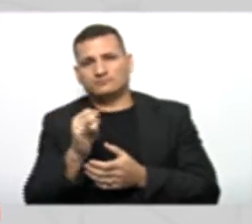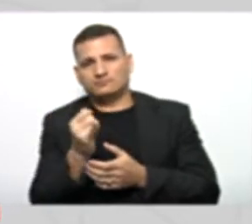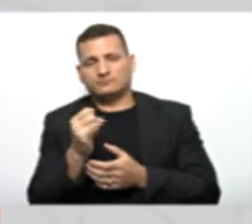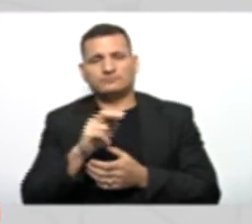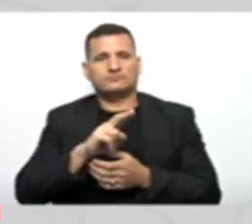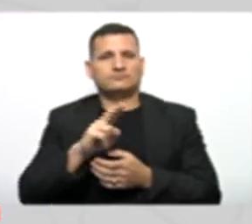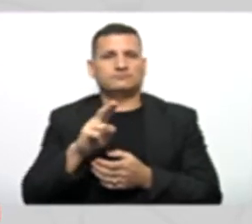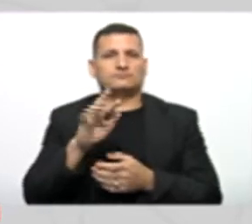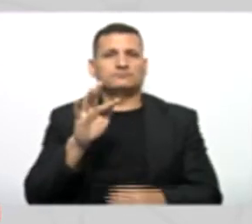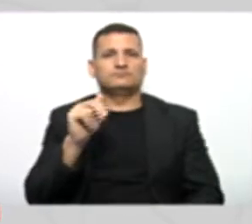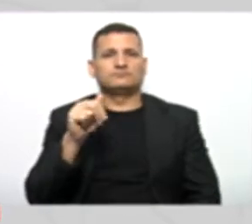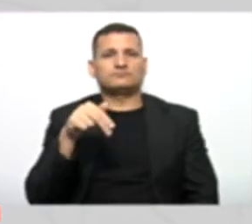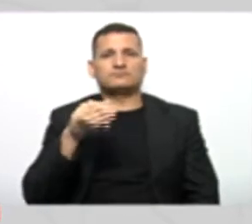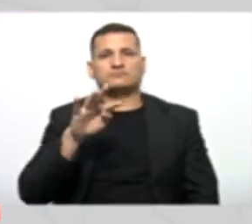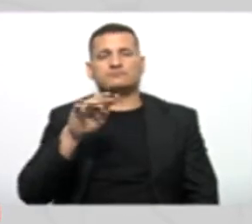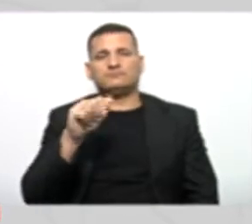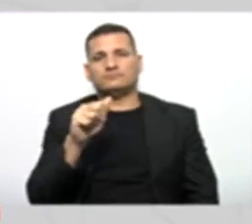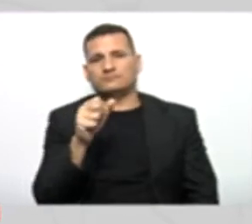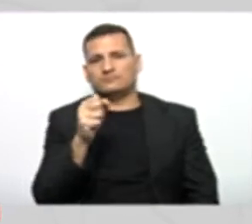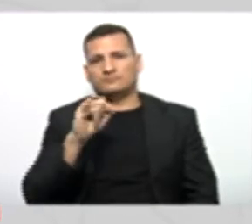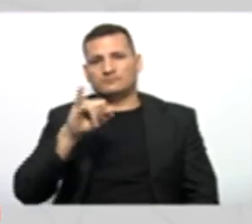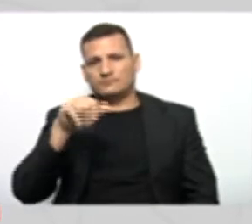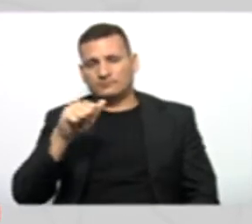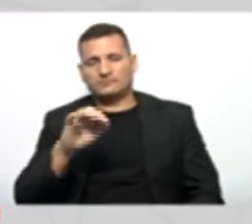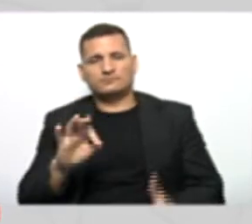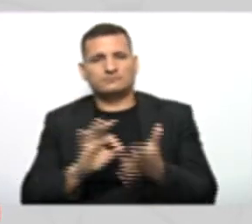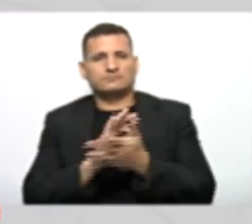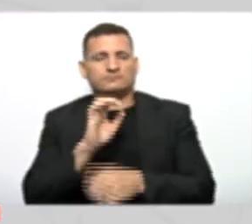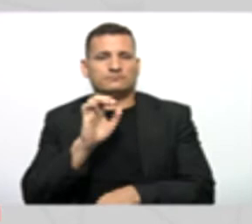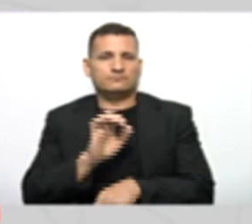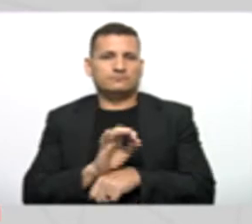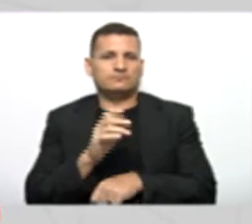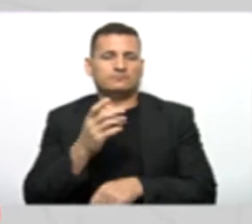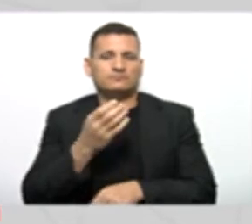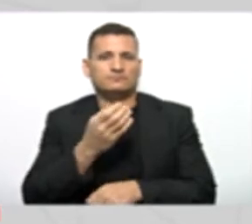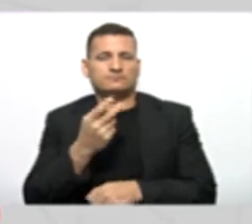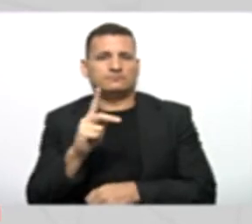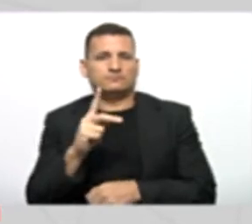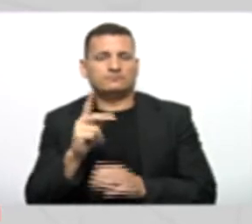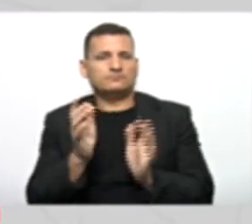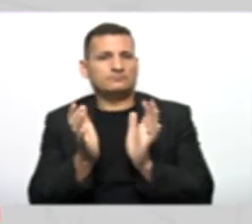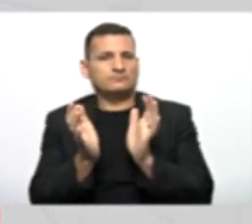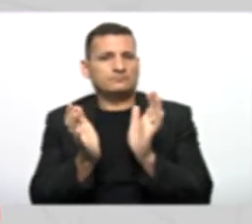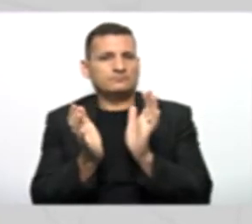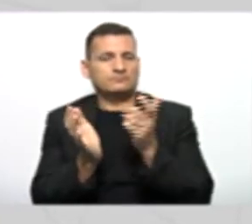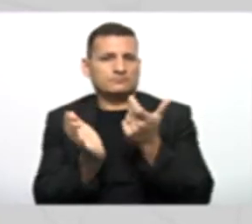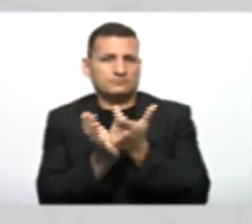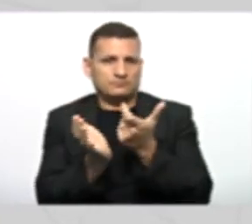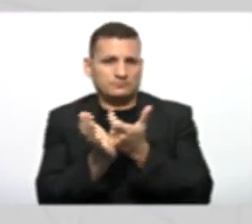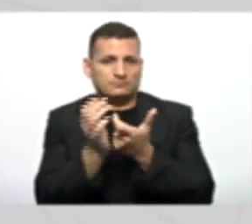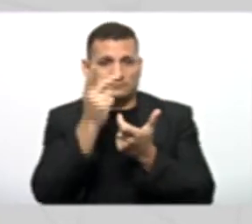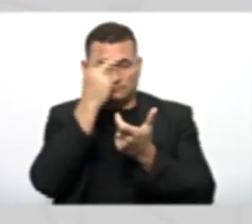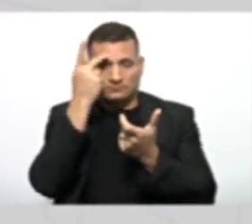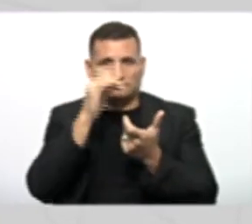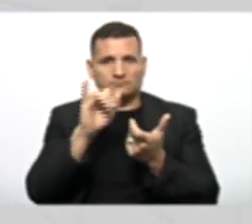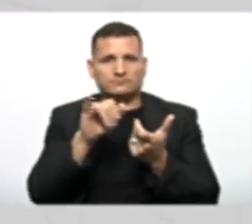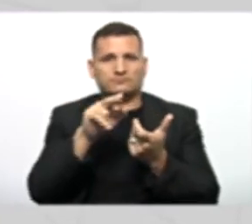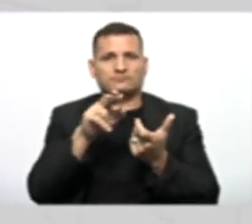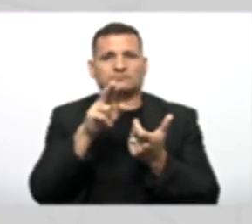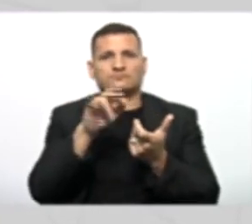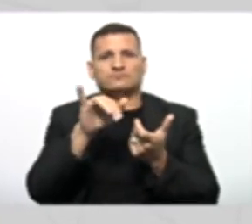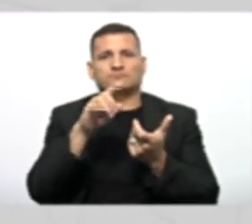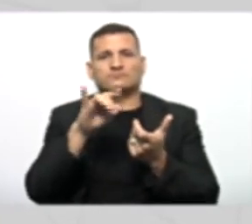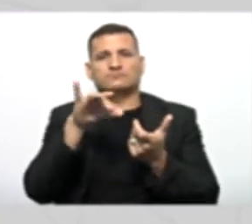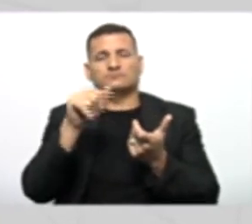fantasia E inscrição estadual Da sua classe pessoa jurídica Então o que está faltando fazer? Você precisa pedir lá Do